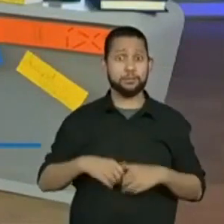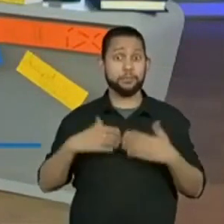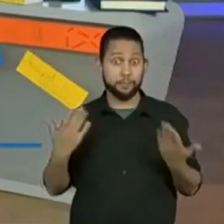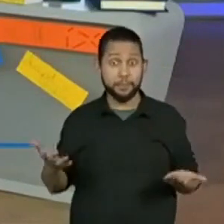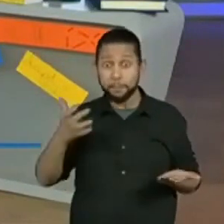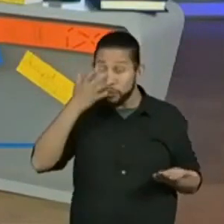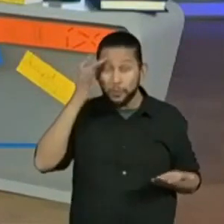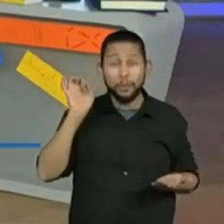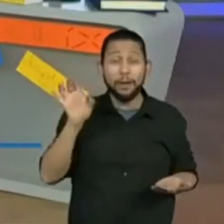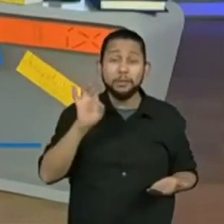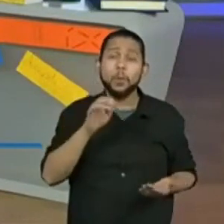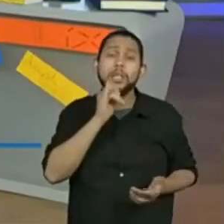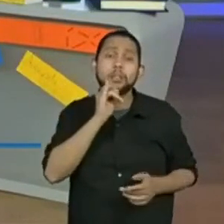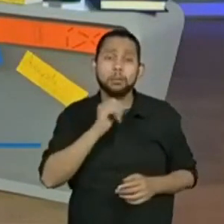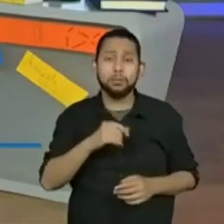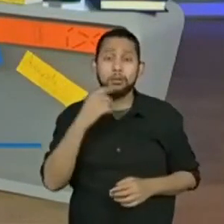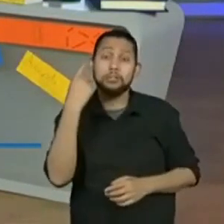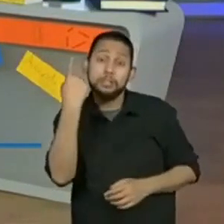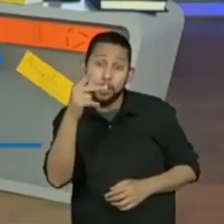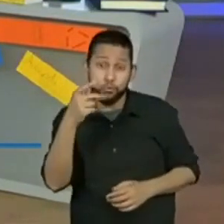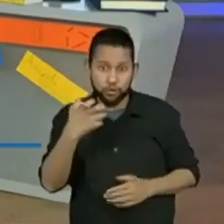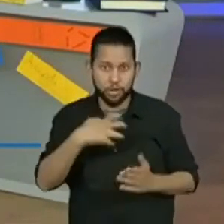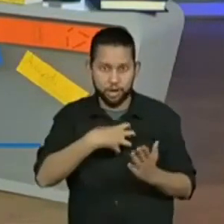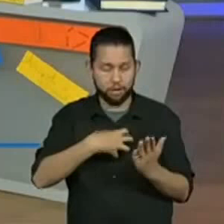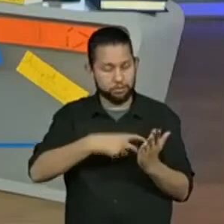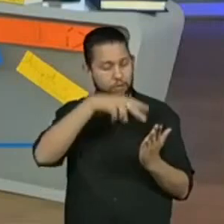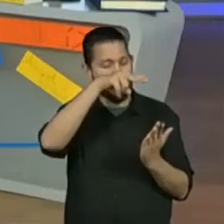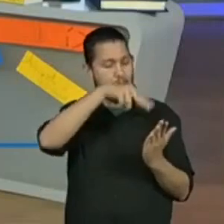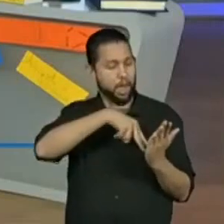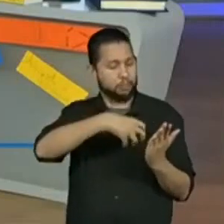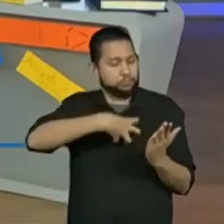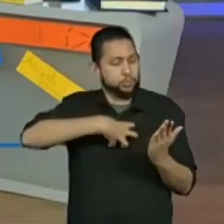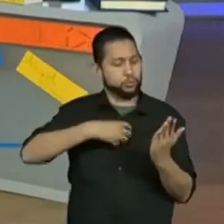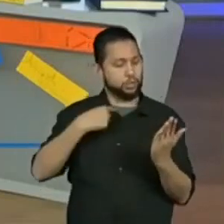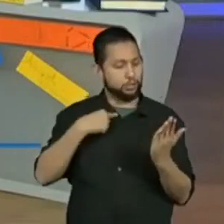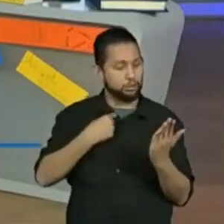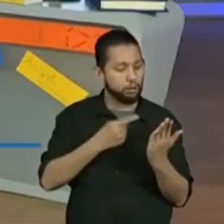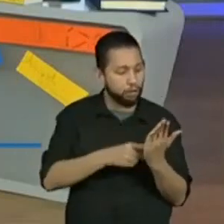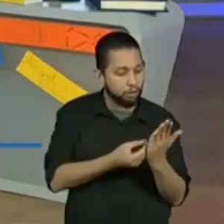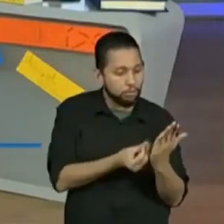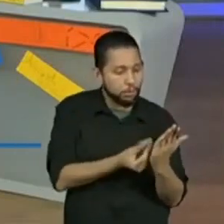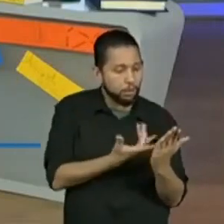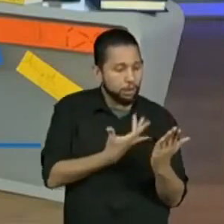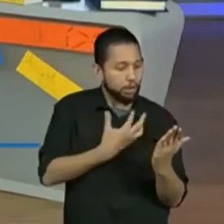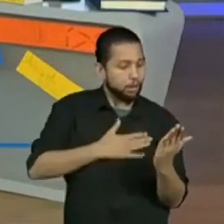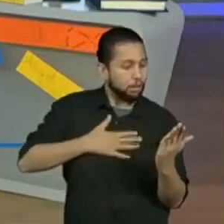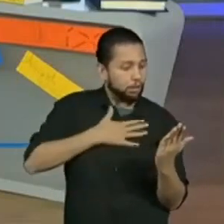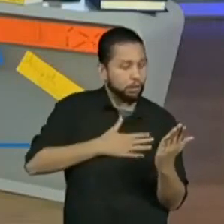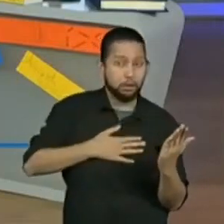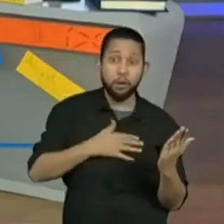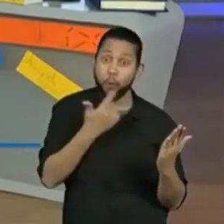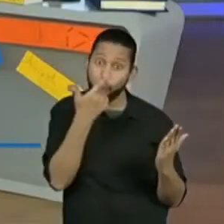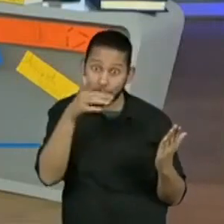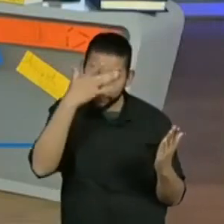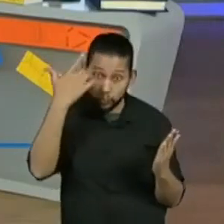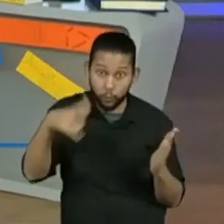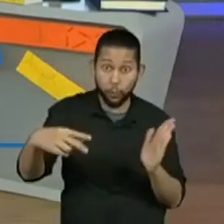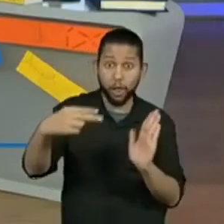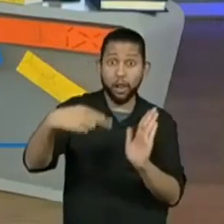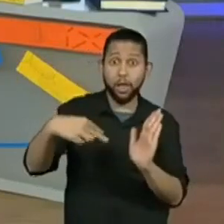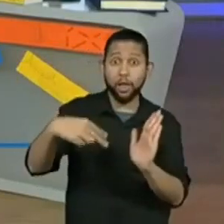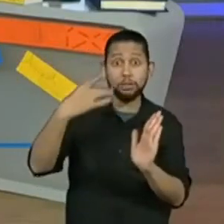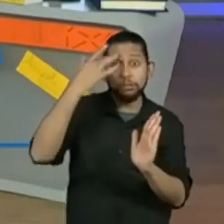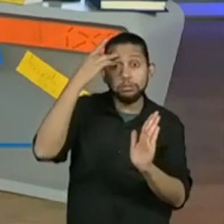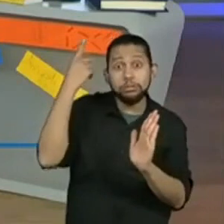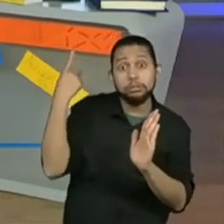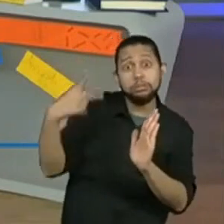Cada um vai ter aquela parte que interpreta, aquela parte que significa pra você aquele sentimento. E por que que eu coloquei o